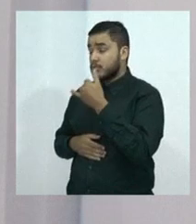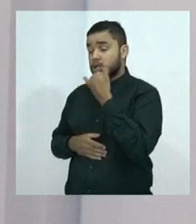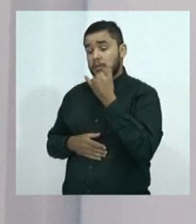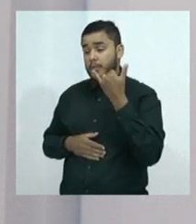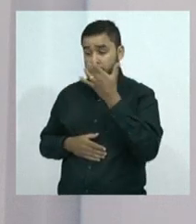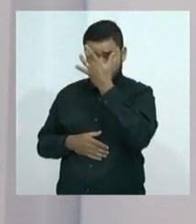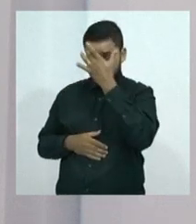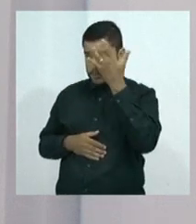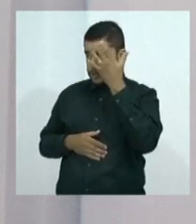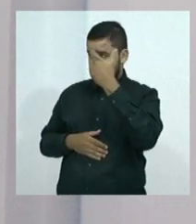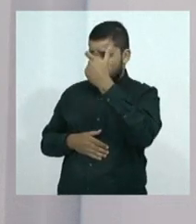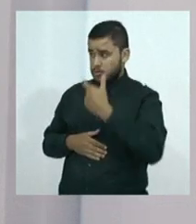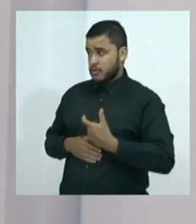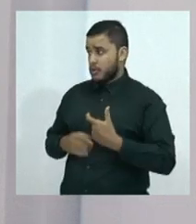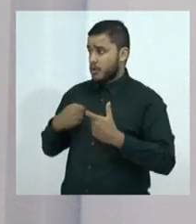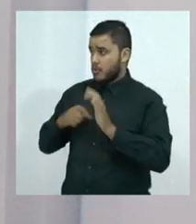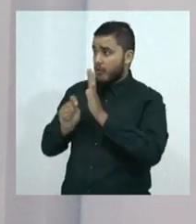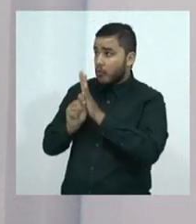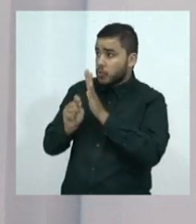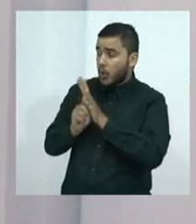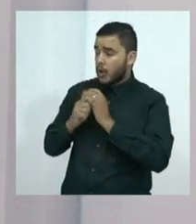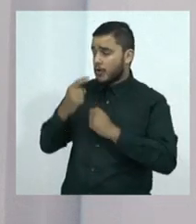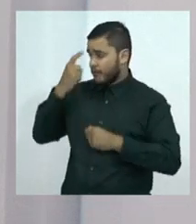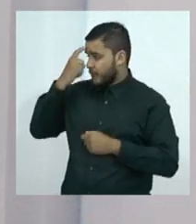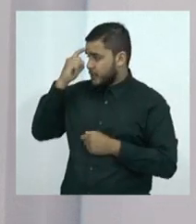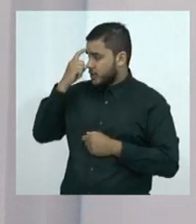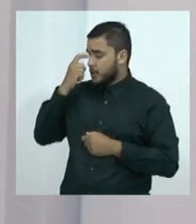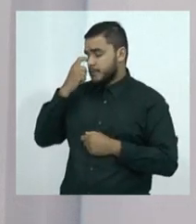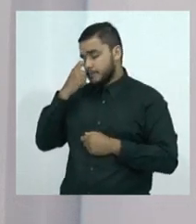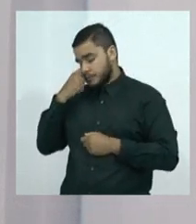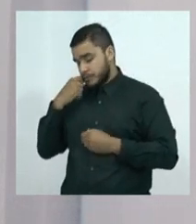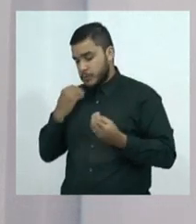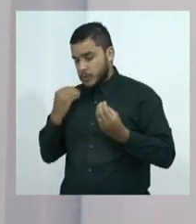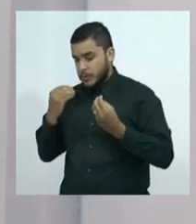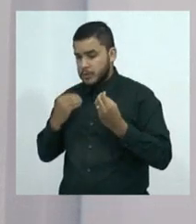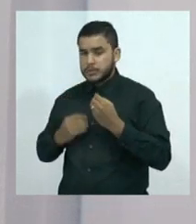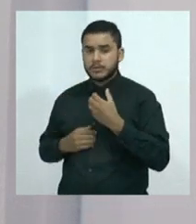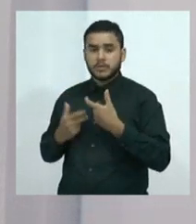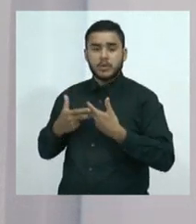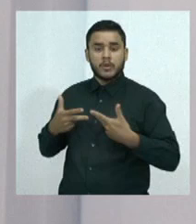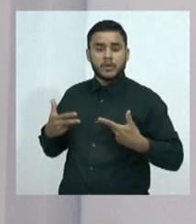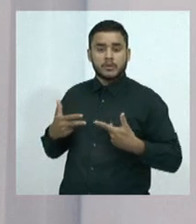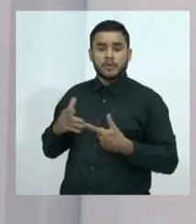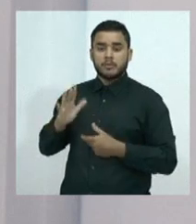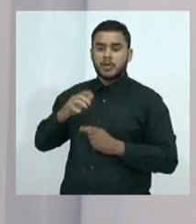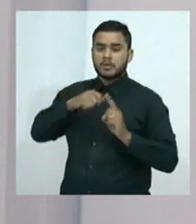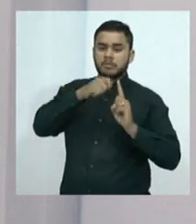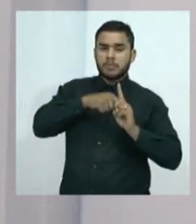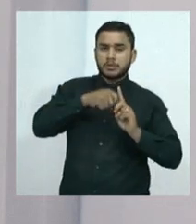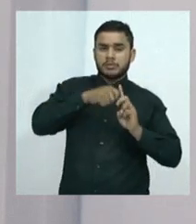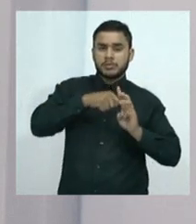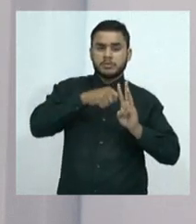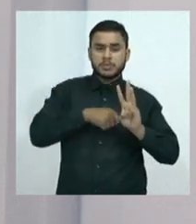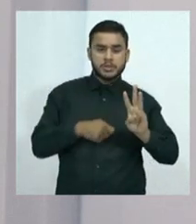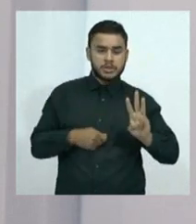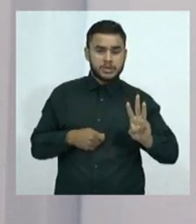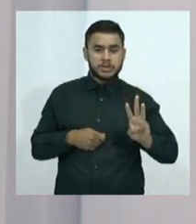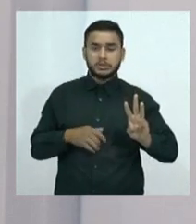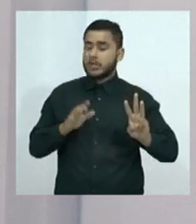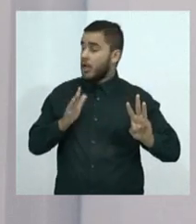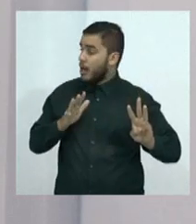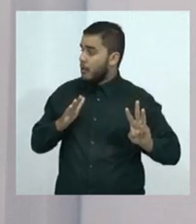internada, né, do dependente químico. Mas ela tem um prazo determinado de 90 dias. E todas essas